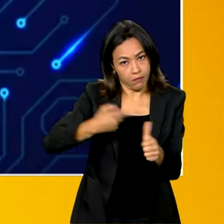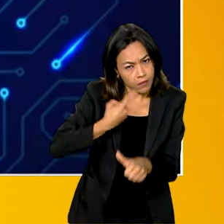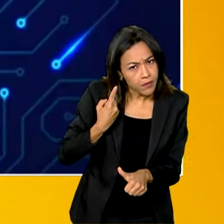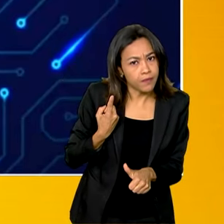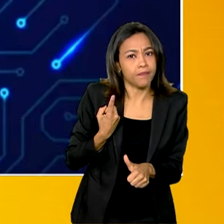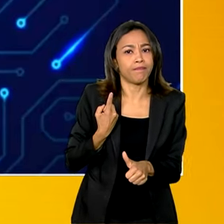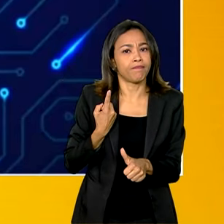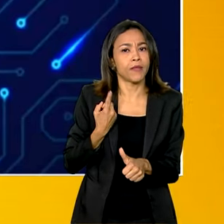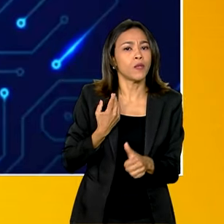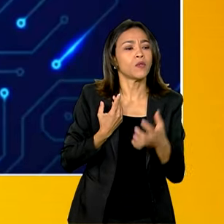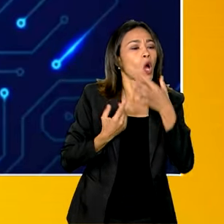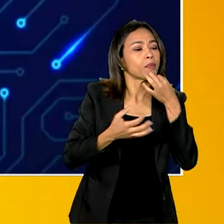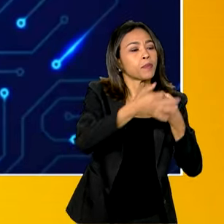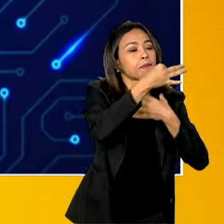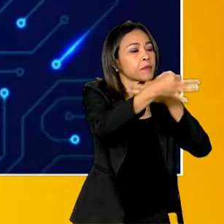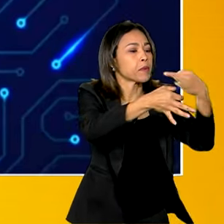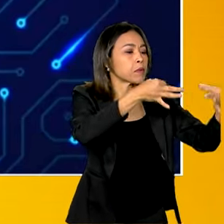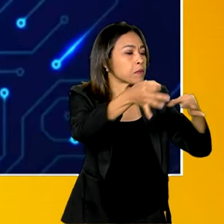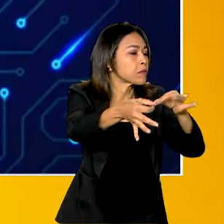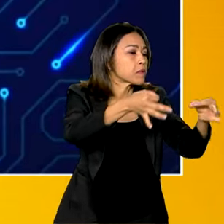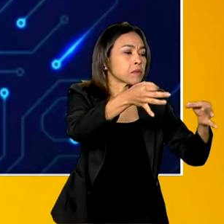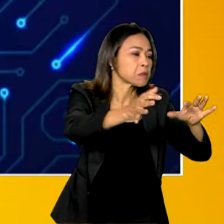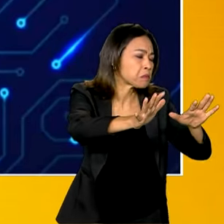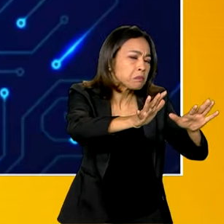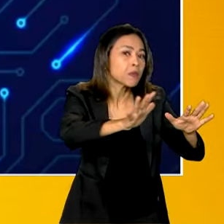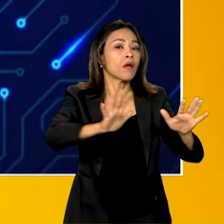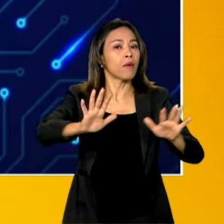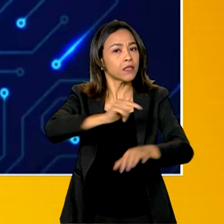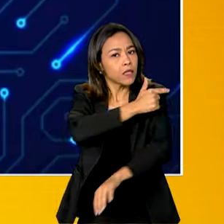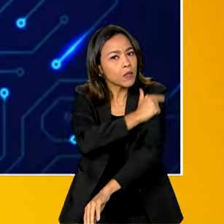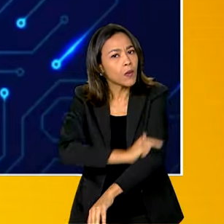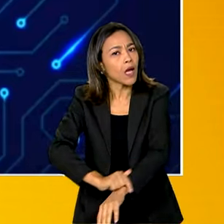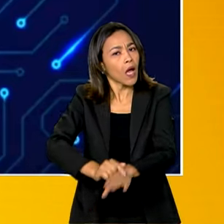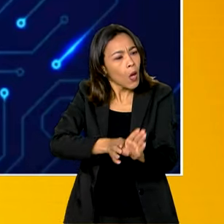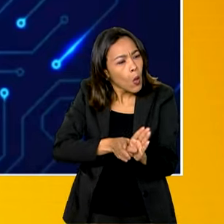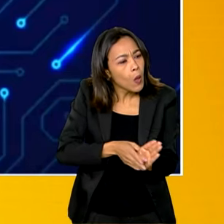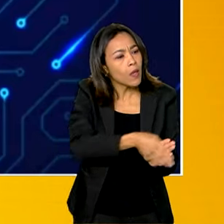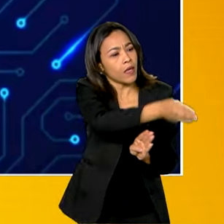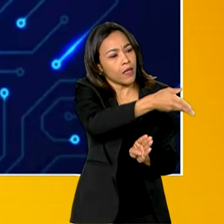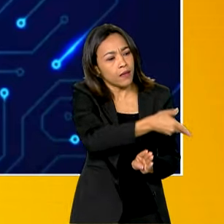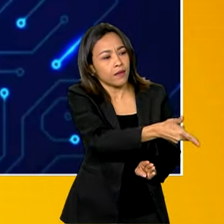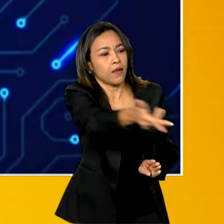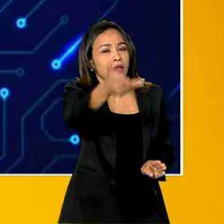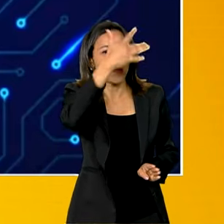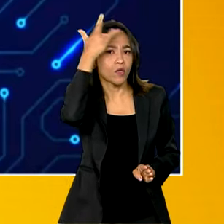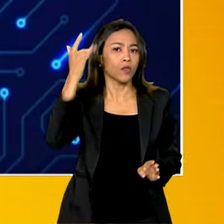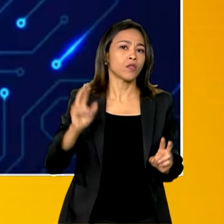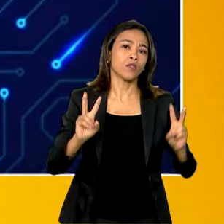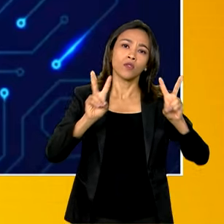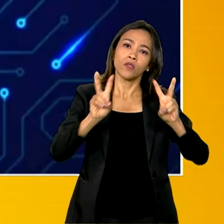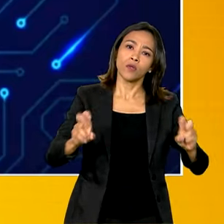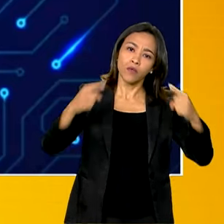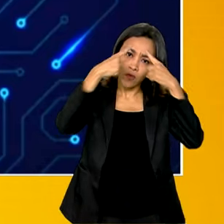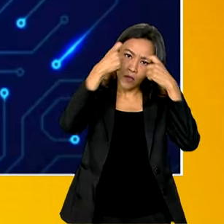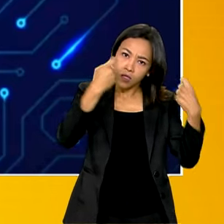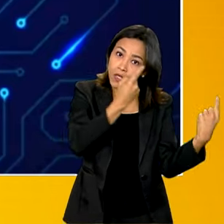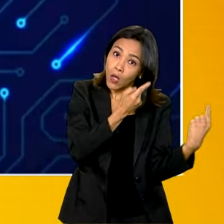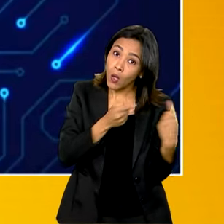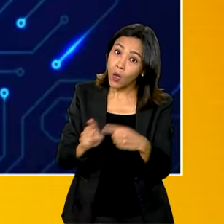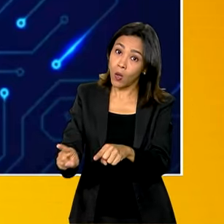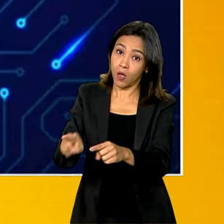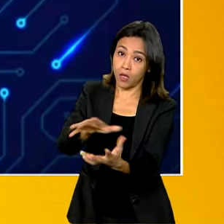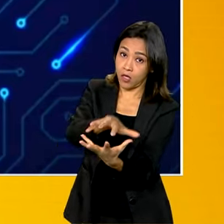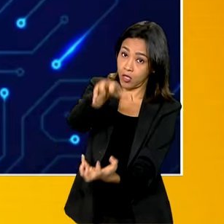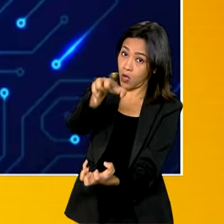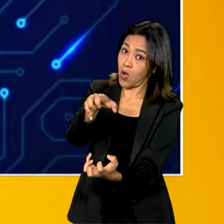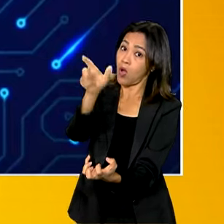não só a opinião pública, mas, principalmente, para educar as pessoas sobre sinais de violência em relação aos idosos. A gente